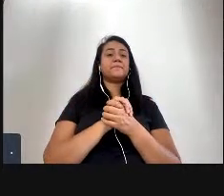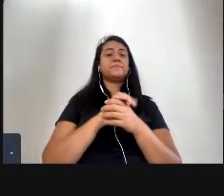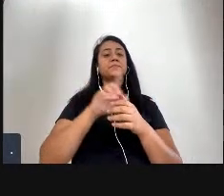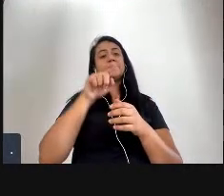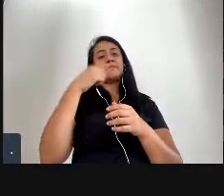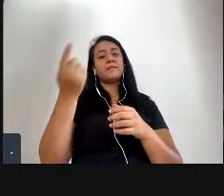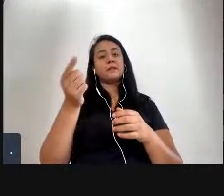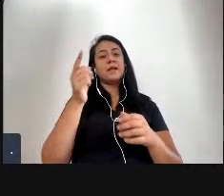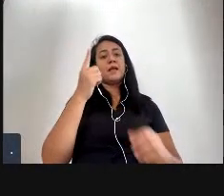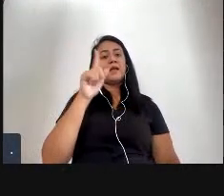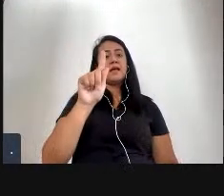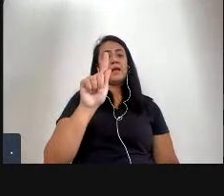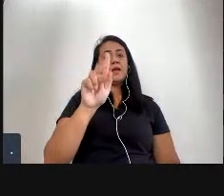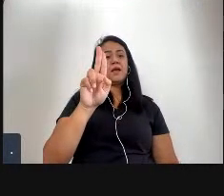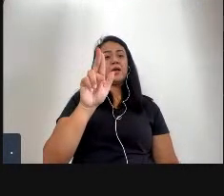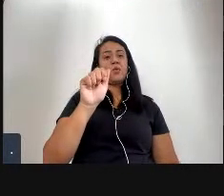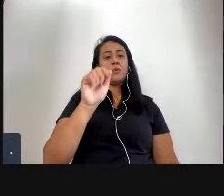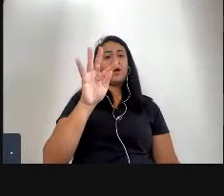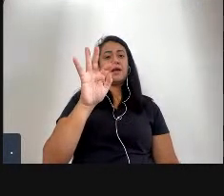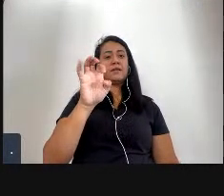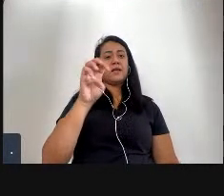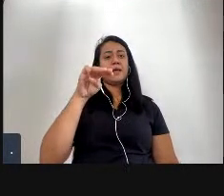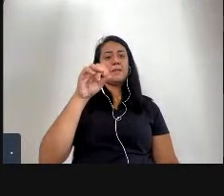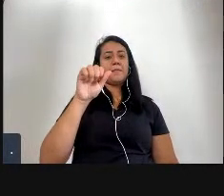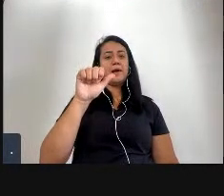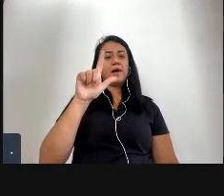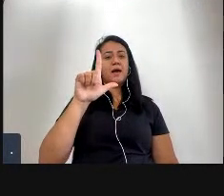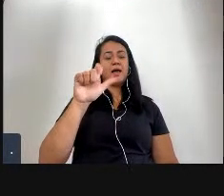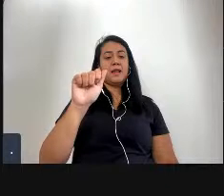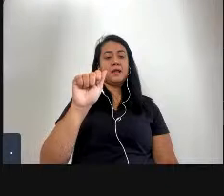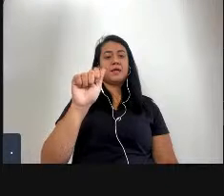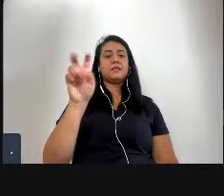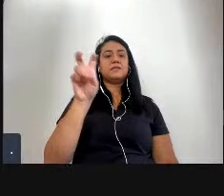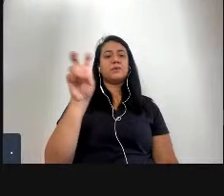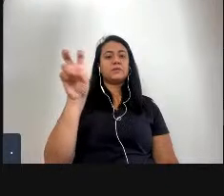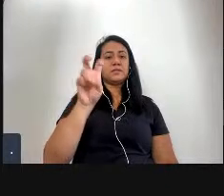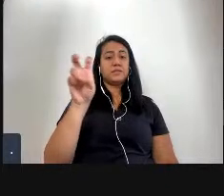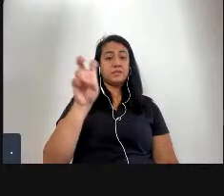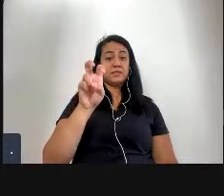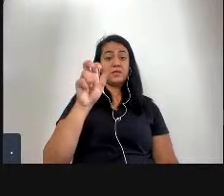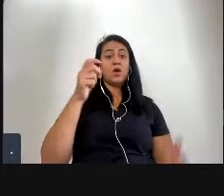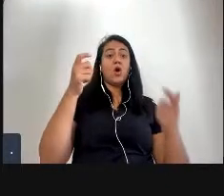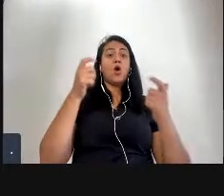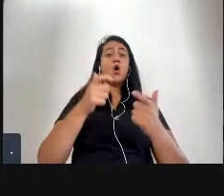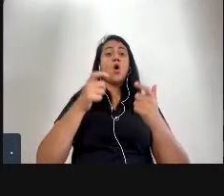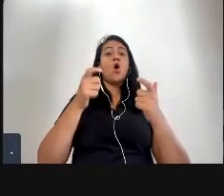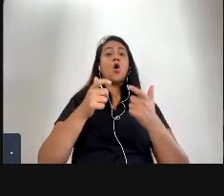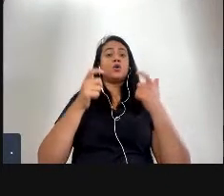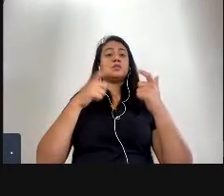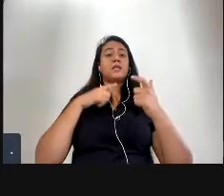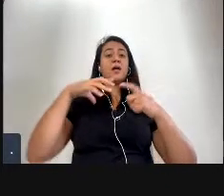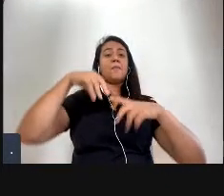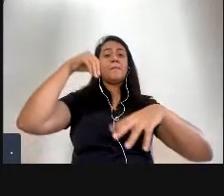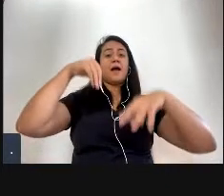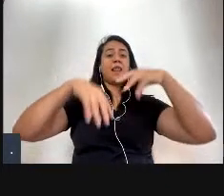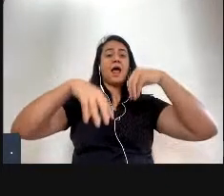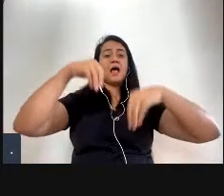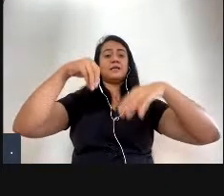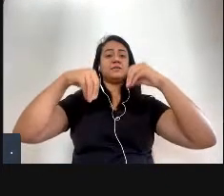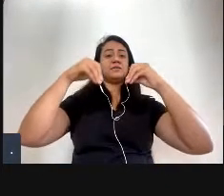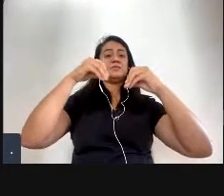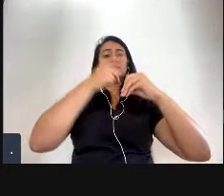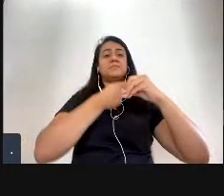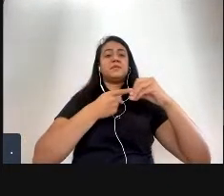55 aí a exposição onde é o Palácio Presidencial no momento em que os Estados Unidos